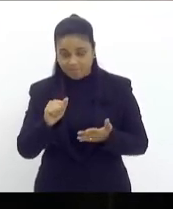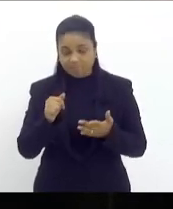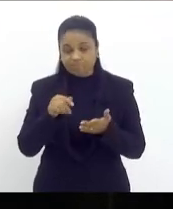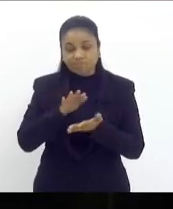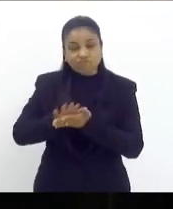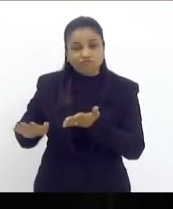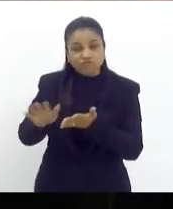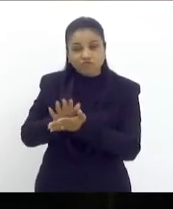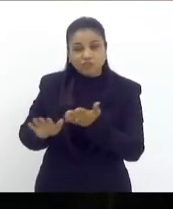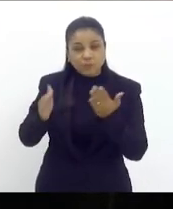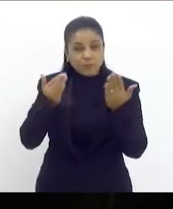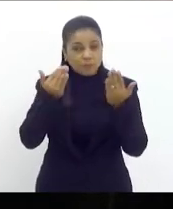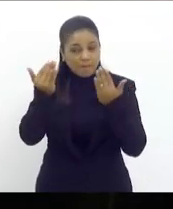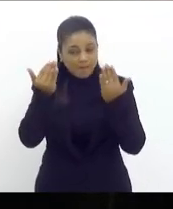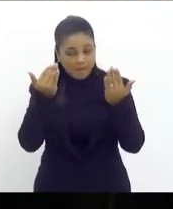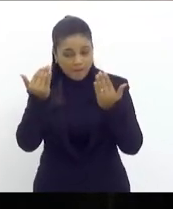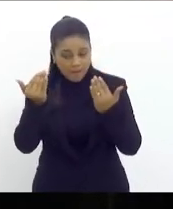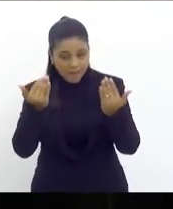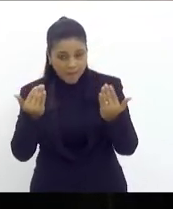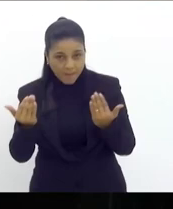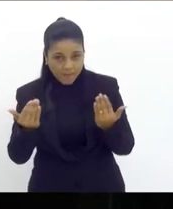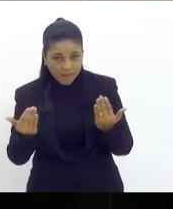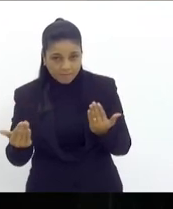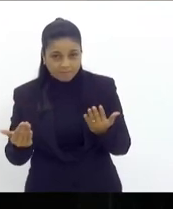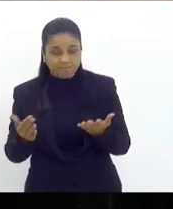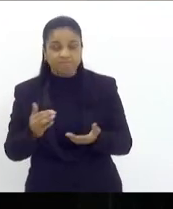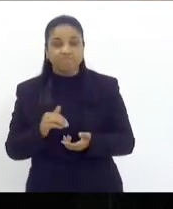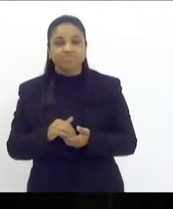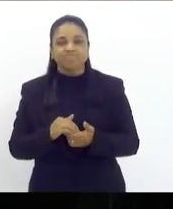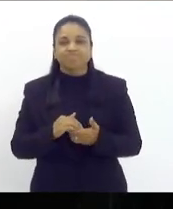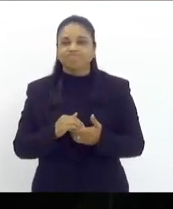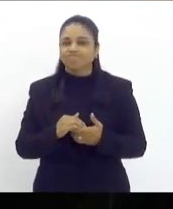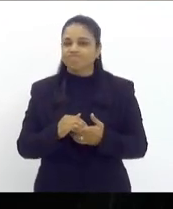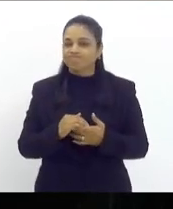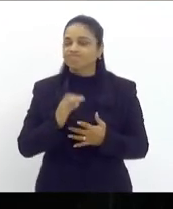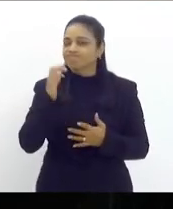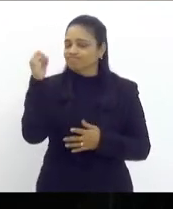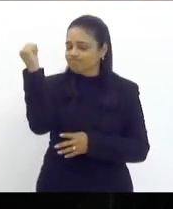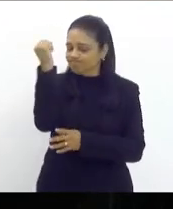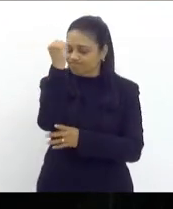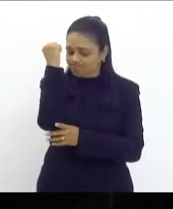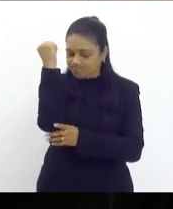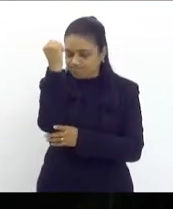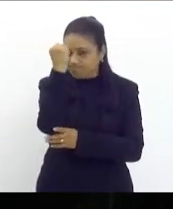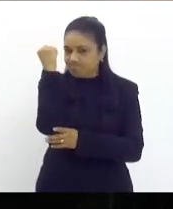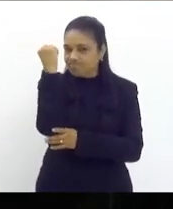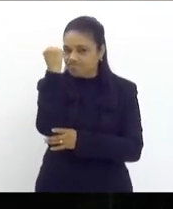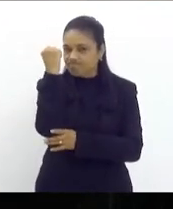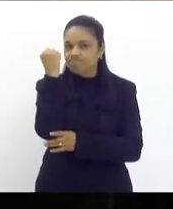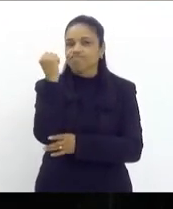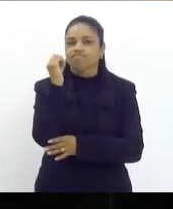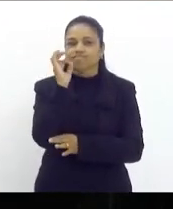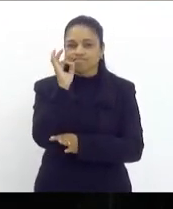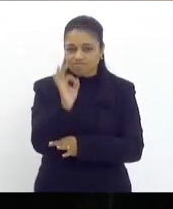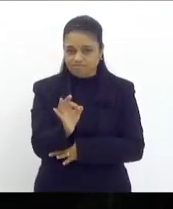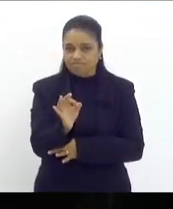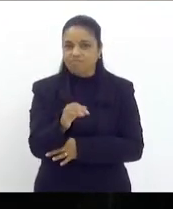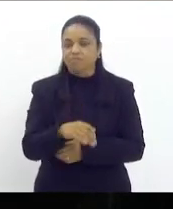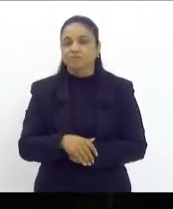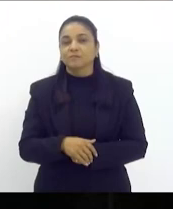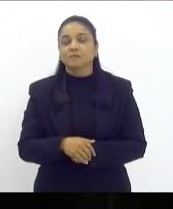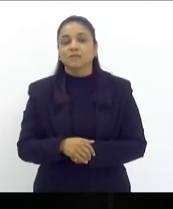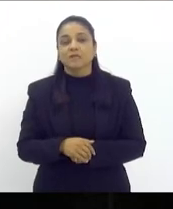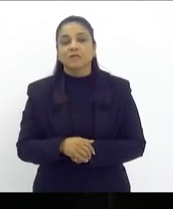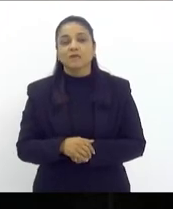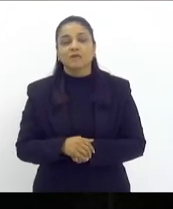presidente o quadro é grave o quadro é grave porque as